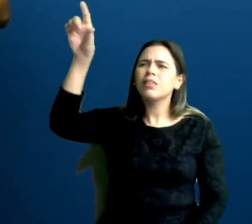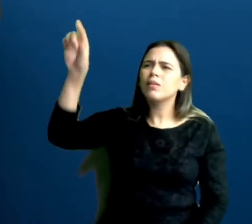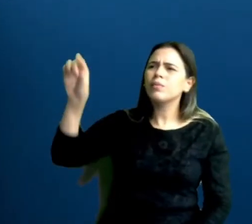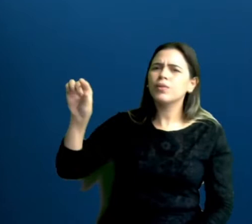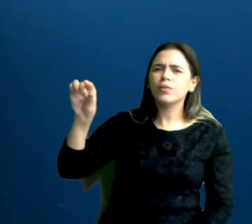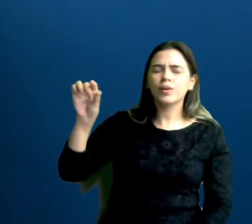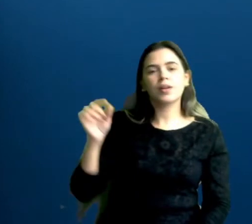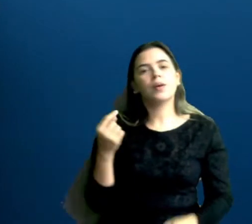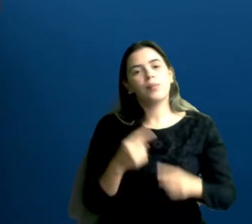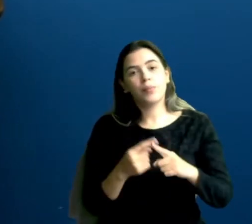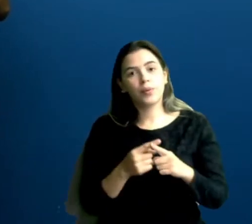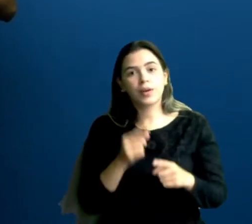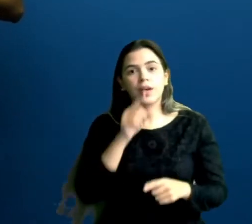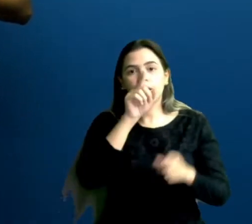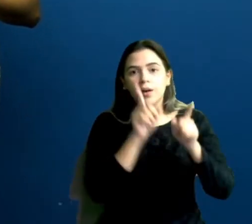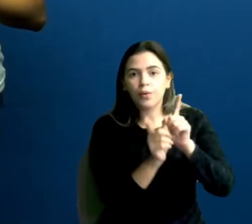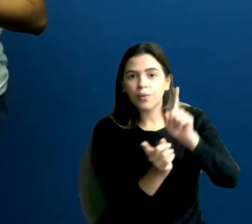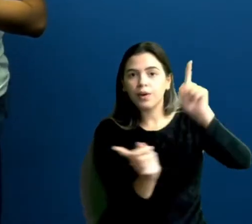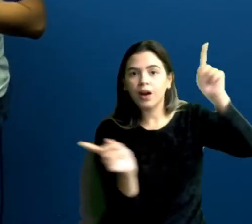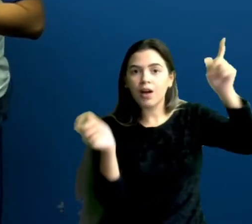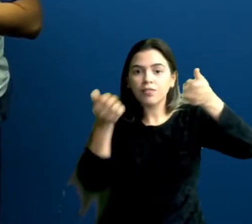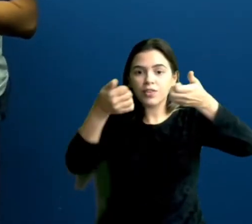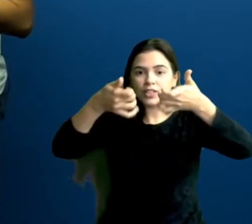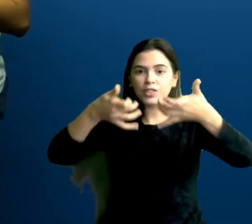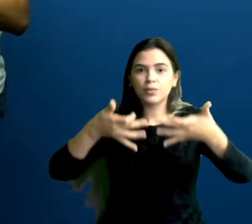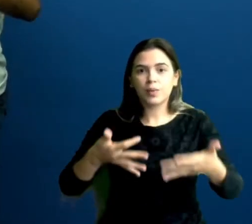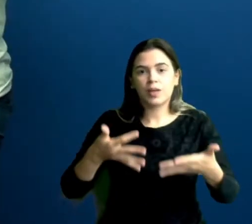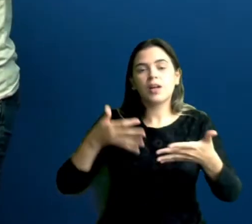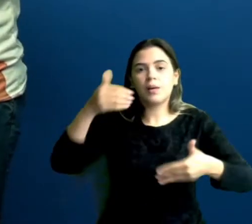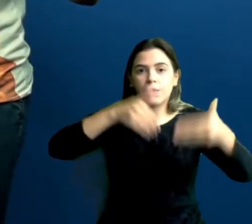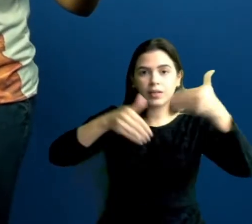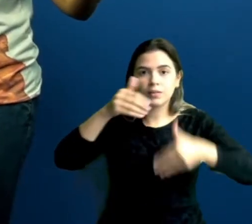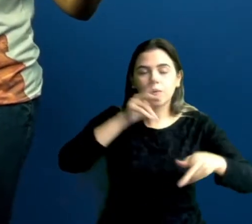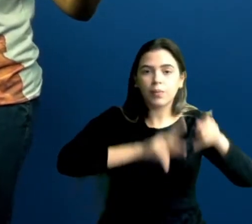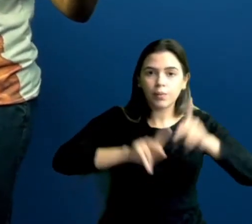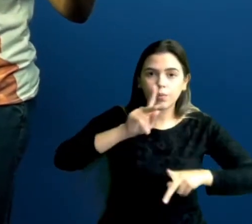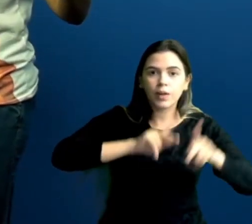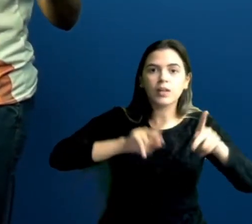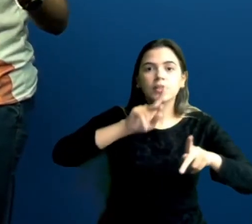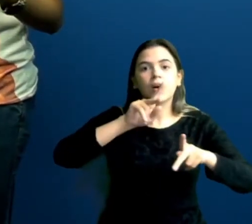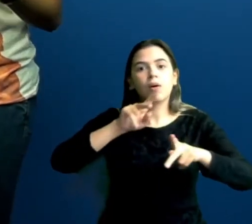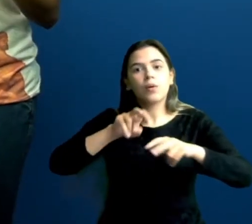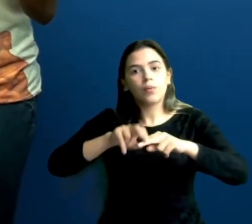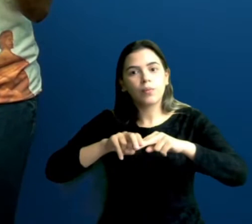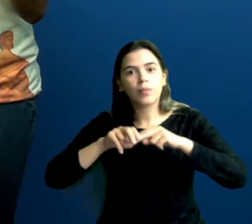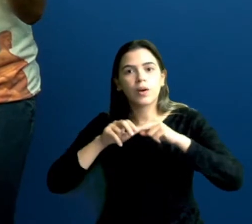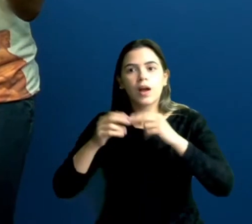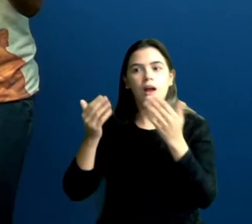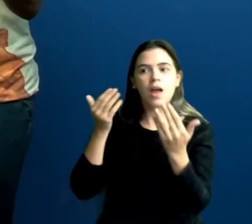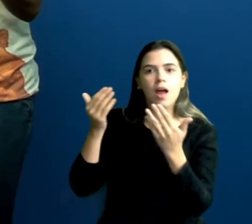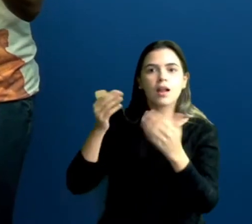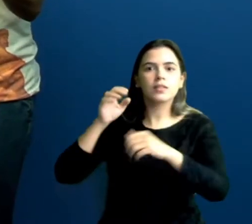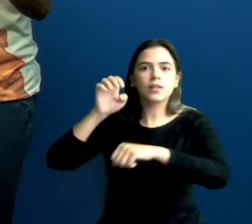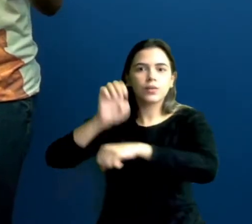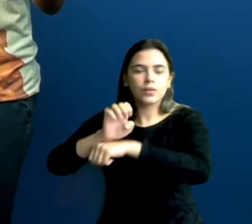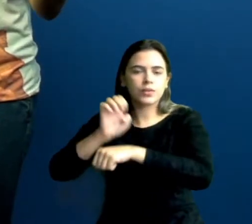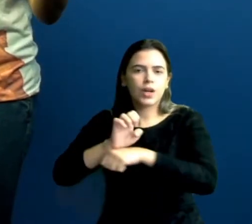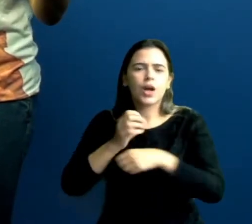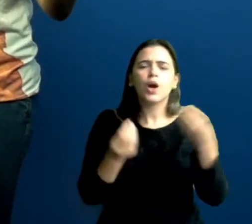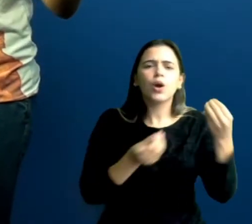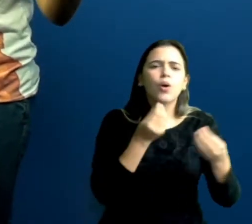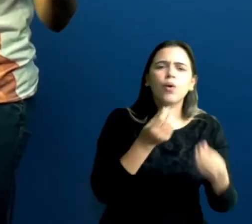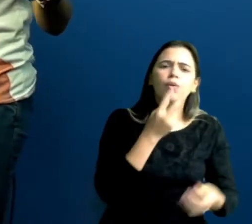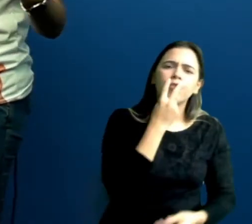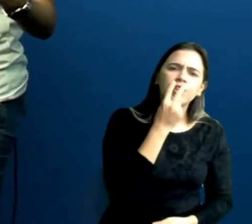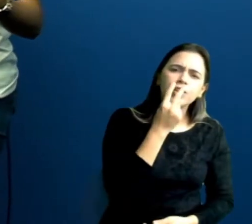gráfico fala da participação da população em relação ao Estado. Ou seja, como que a população de Vitória se